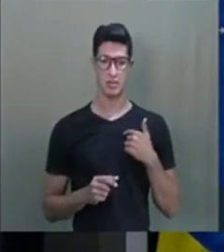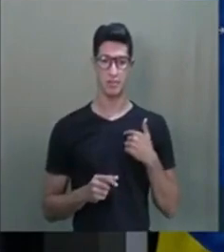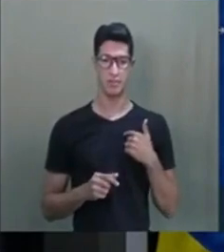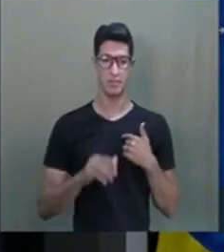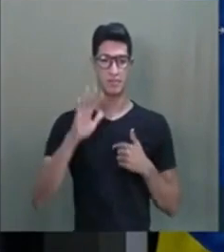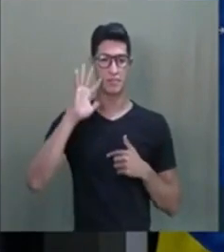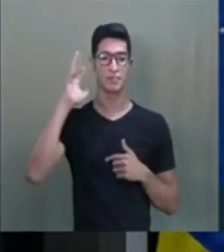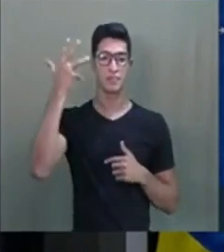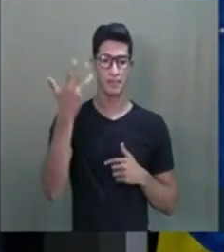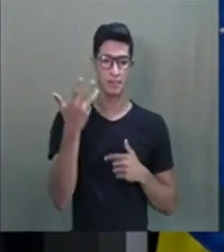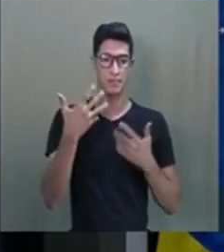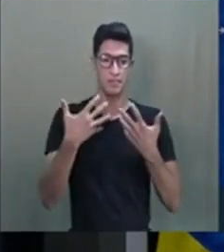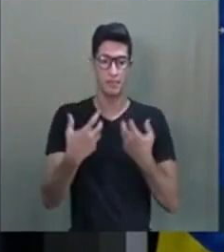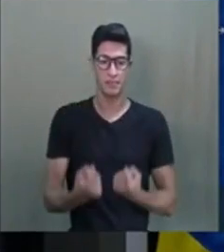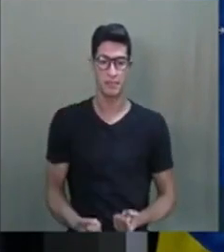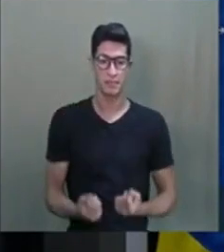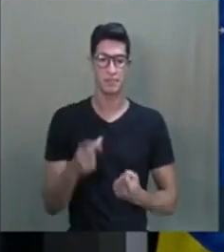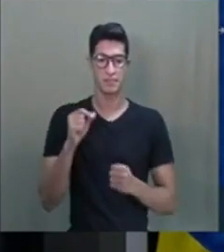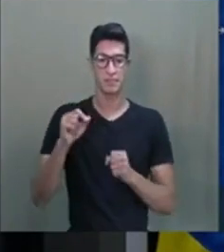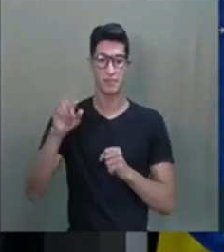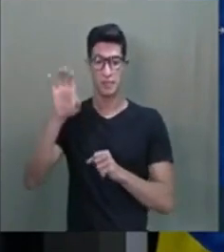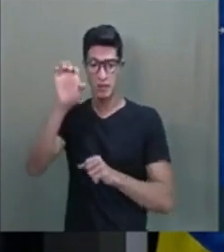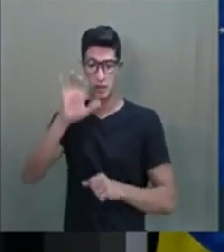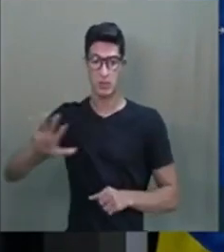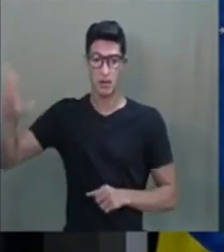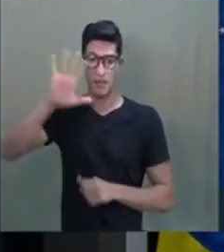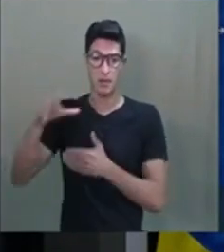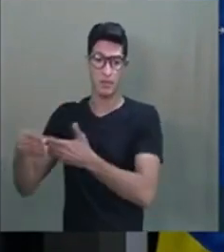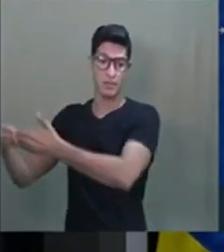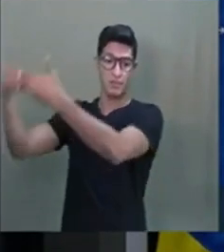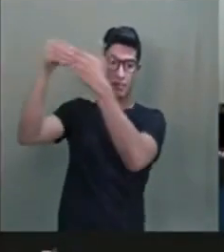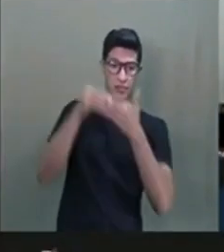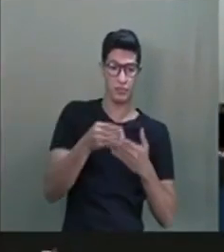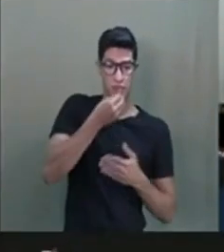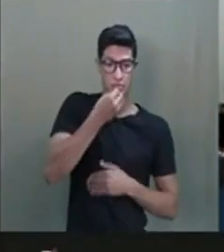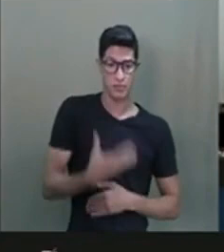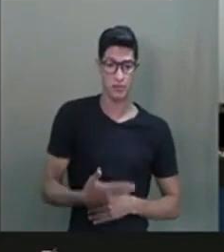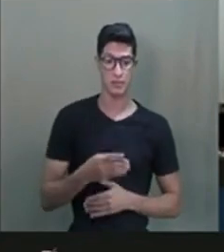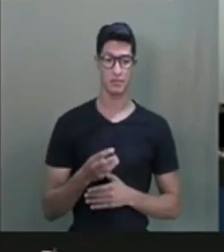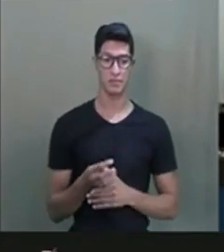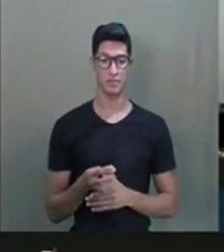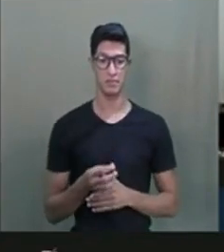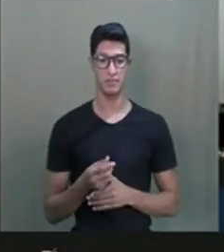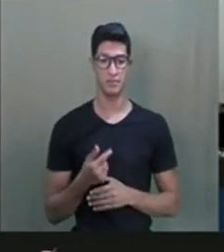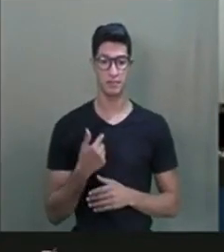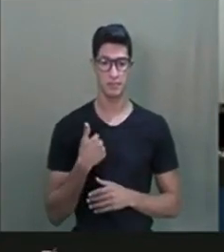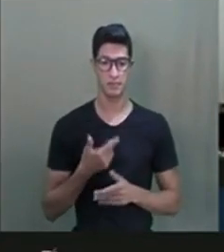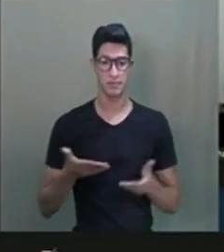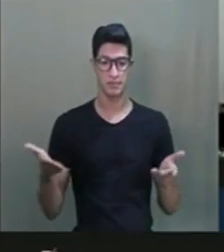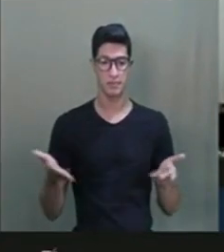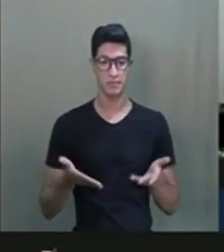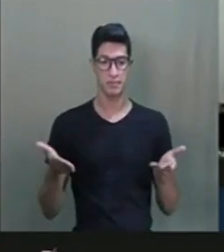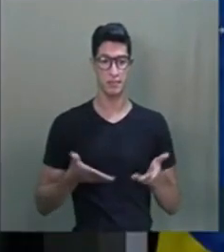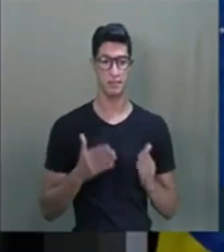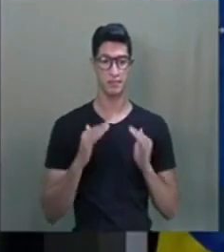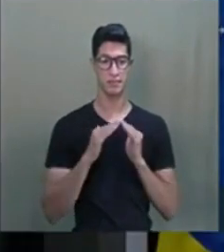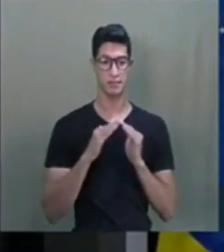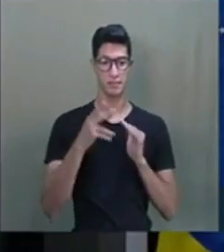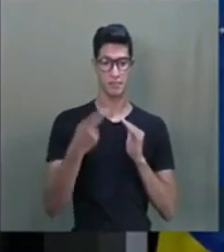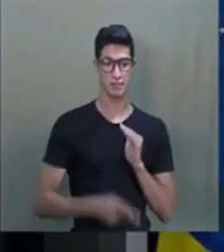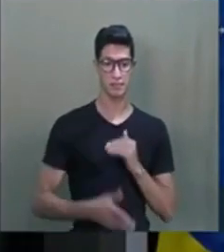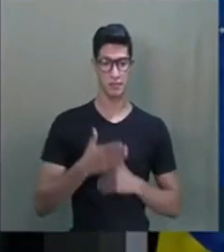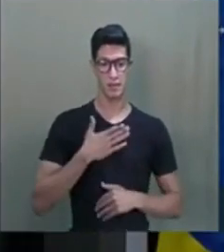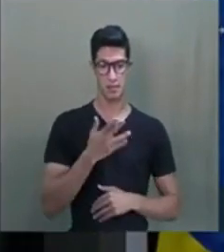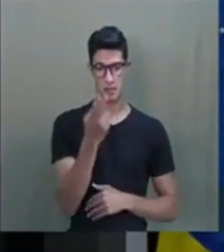Eu resolvi aceitar o que os europeus também nos trouxeram de bom. Então, hoje, eu moro aqui na minha